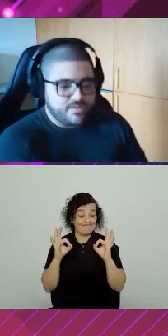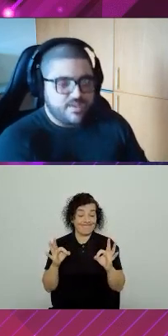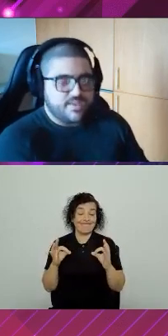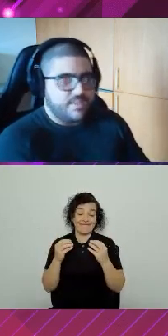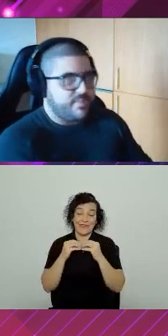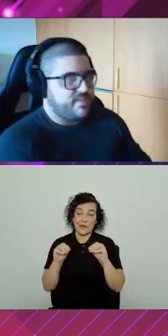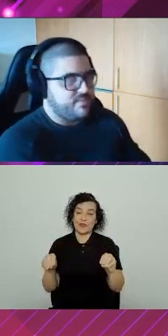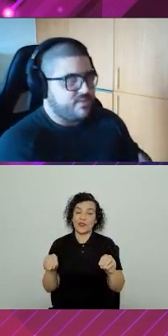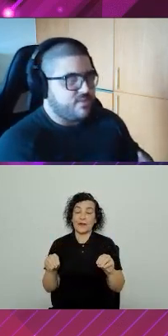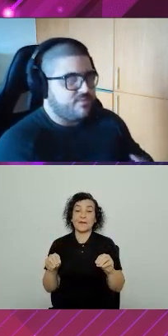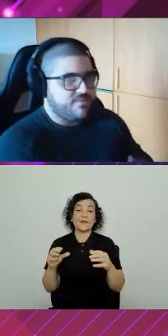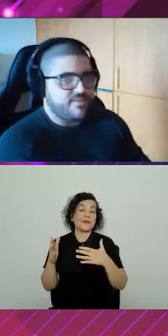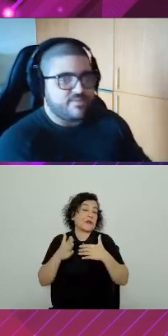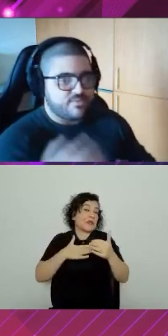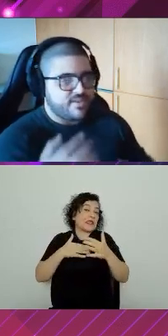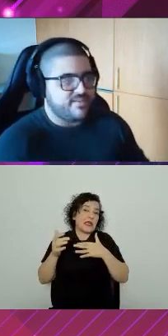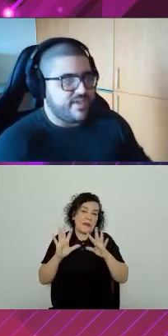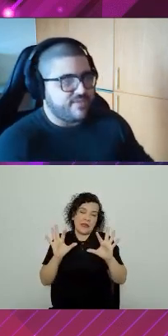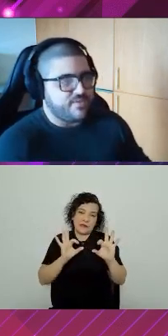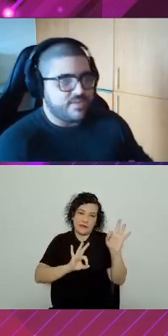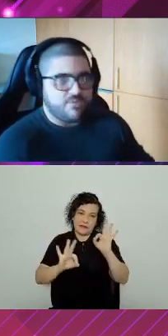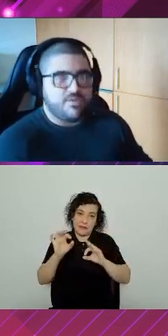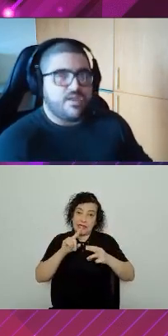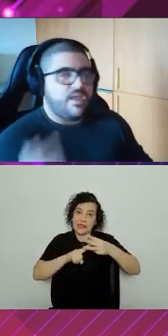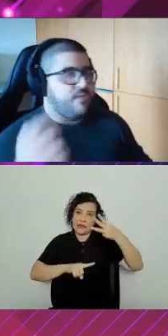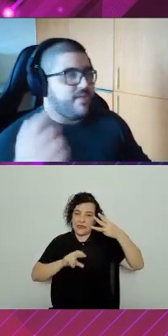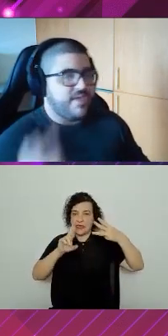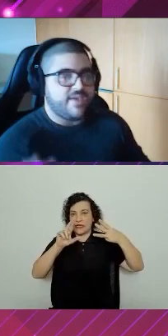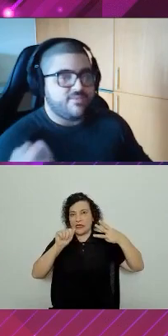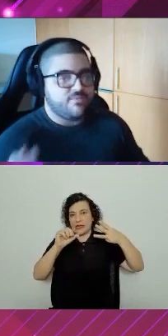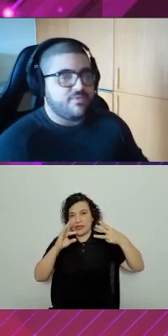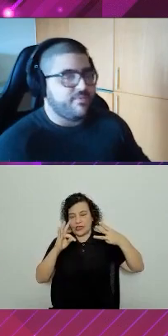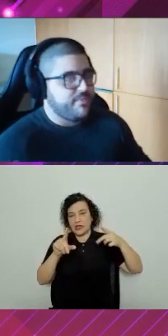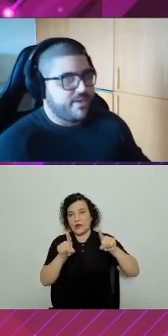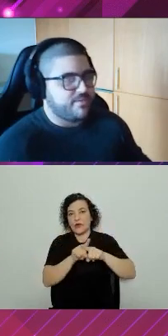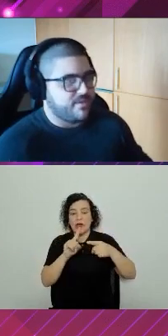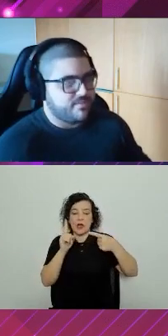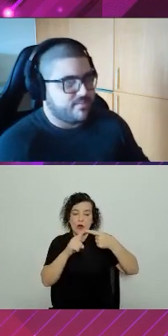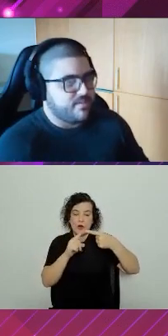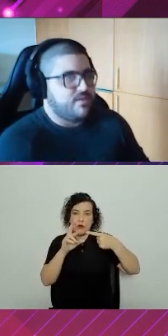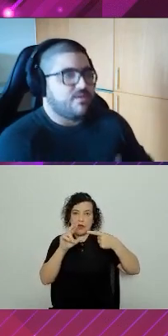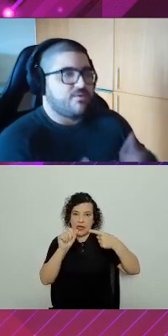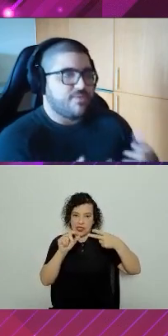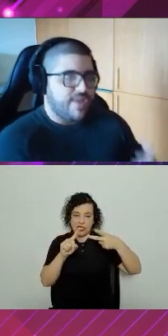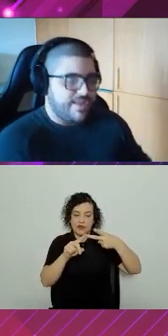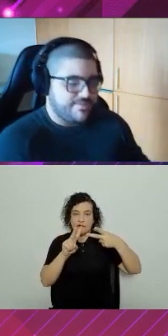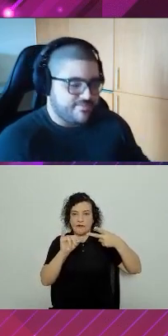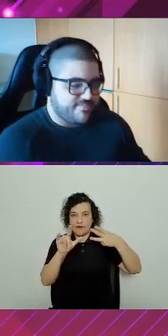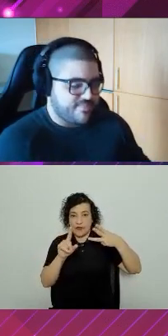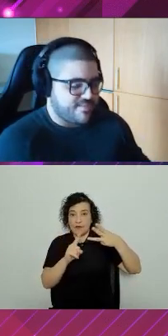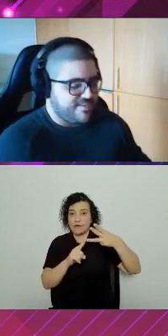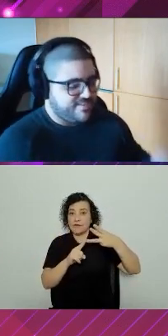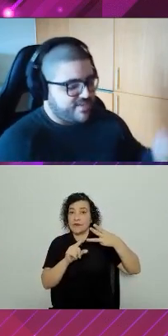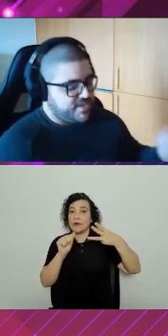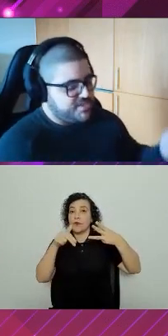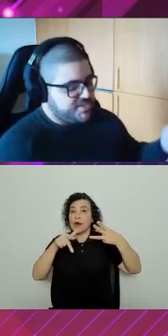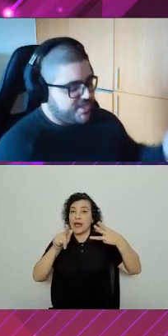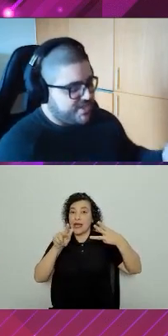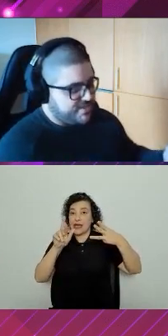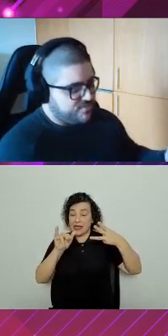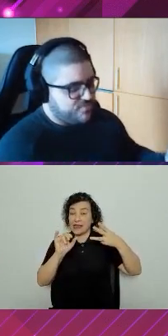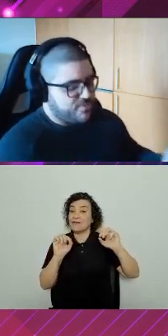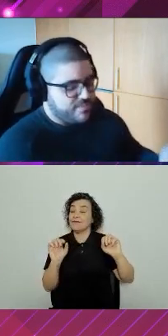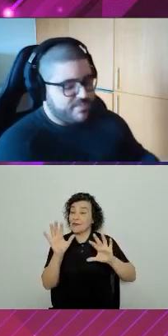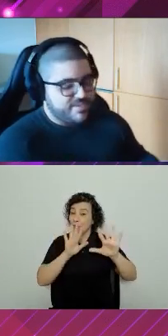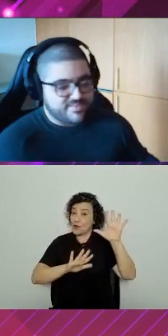da aplicação. Independentemente de como foi feito. São três React. Então, é um React, um Vue e um Angular. Cuidado. Isso aí a gente